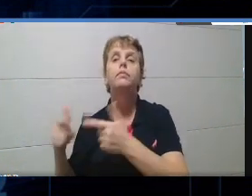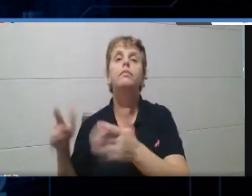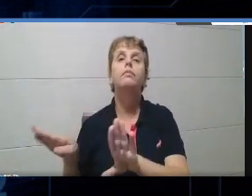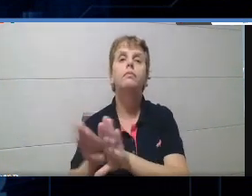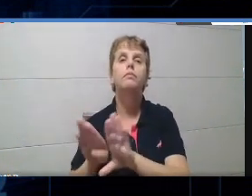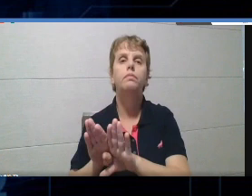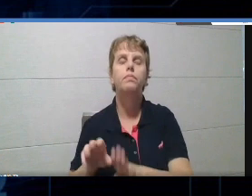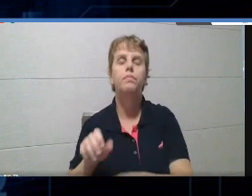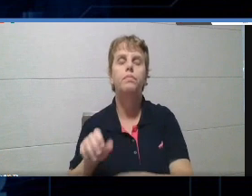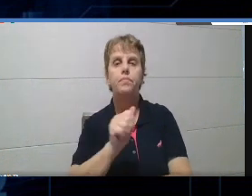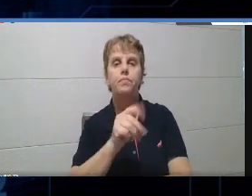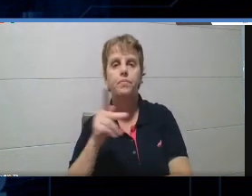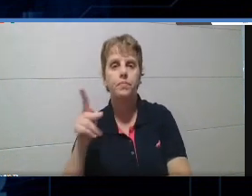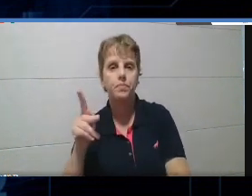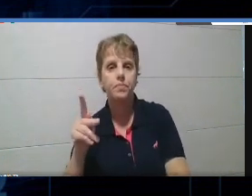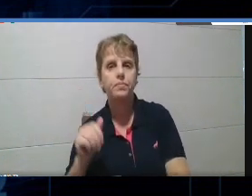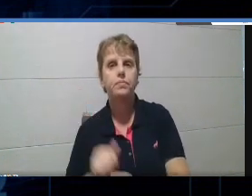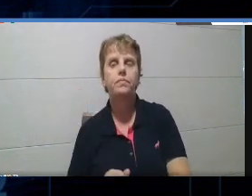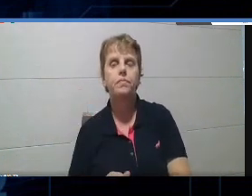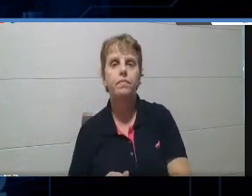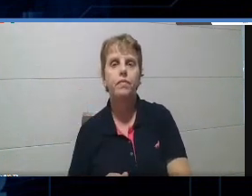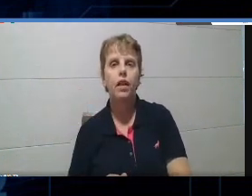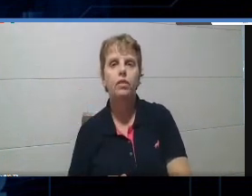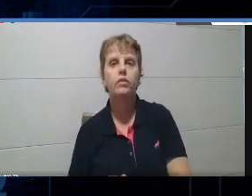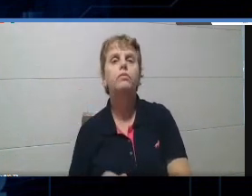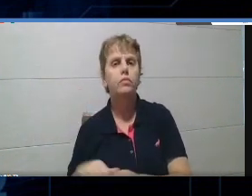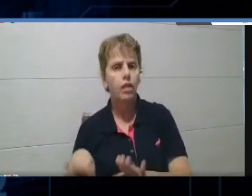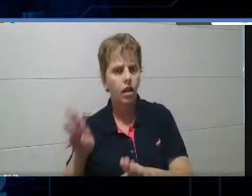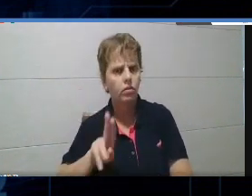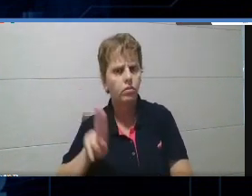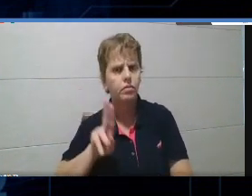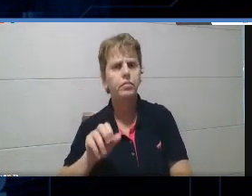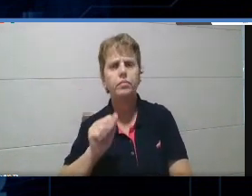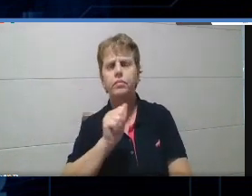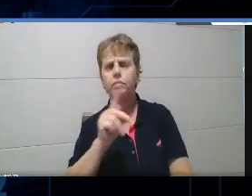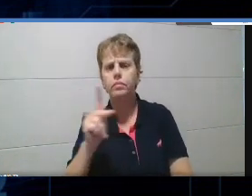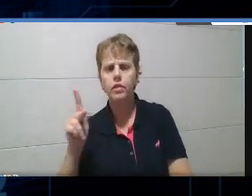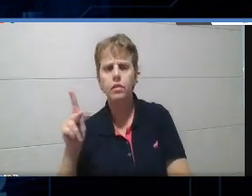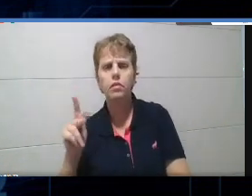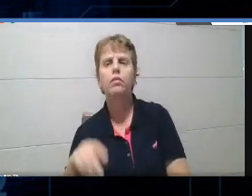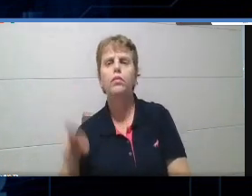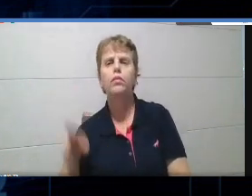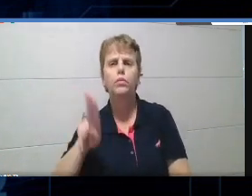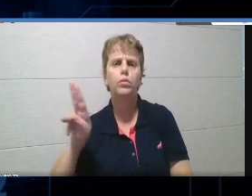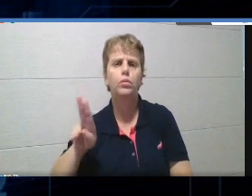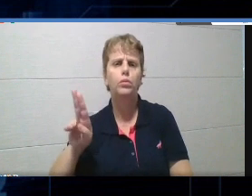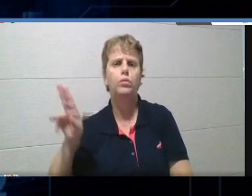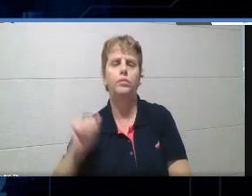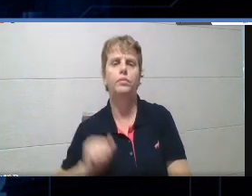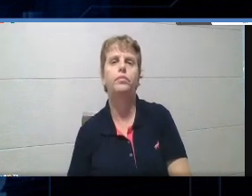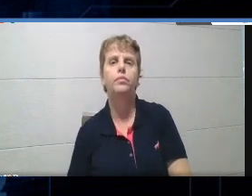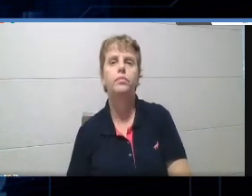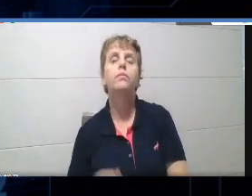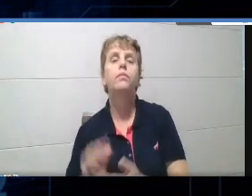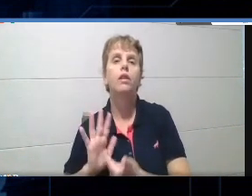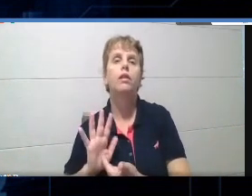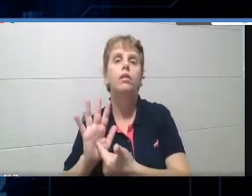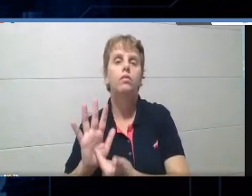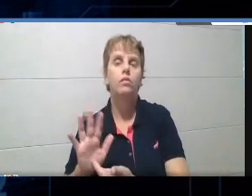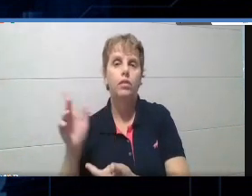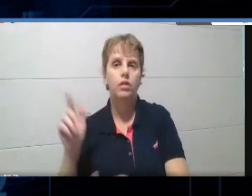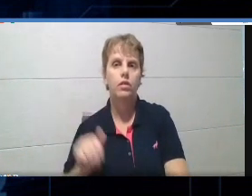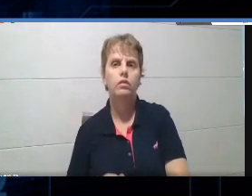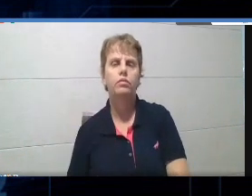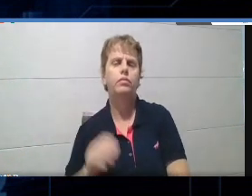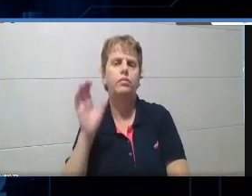Eu utilizo muito a opção do aplicativo, tá? E eu vou mostrar para vocês também, de uma forma